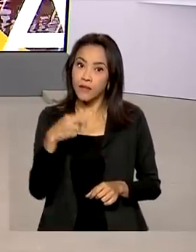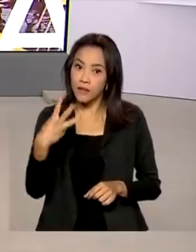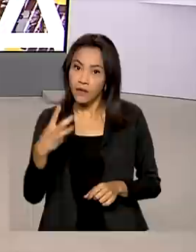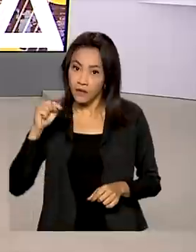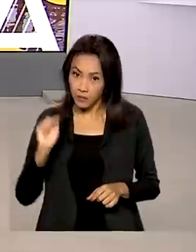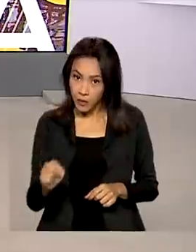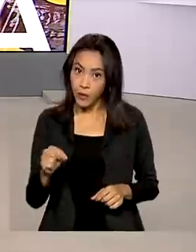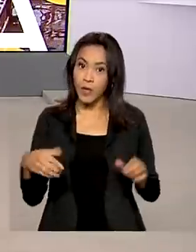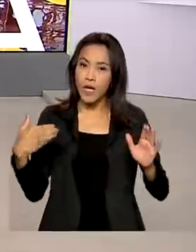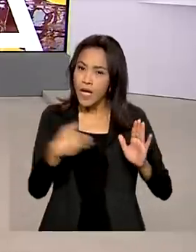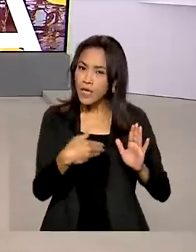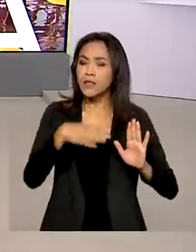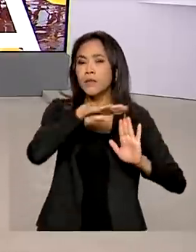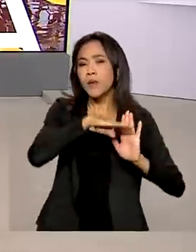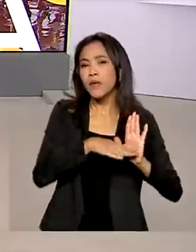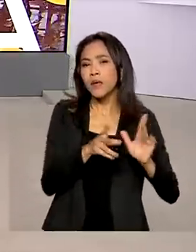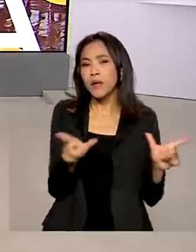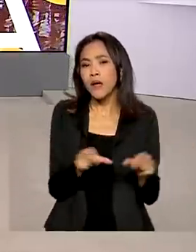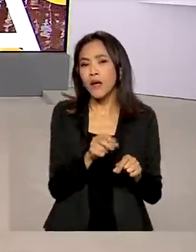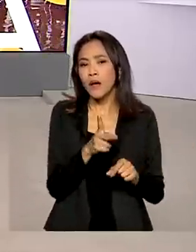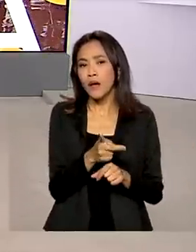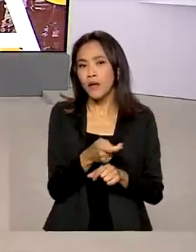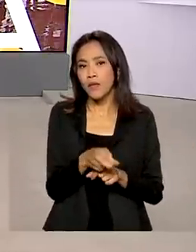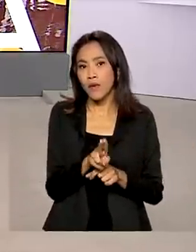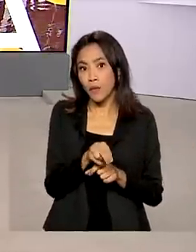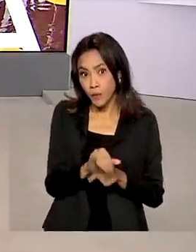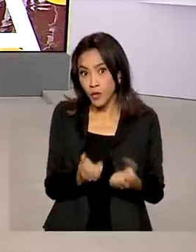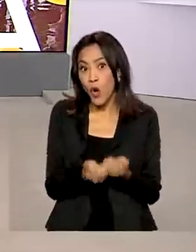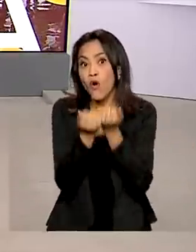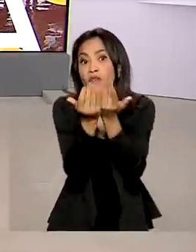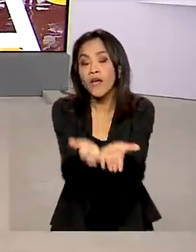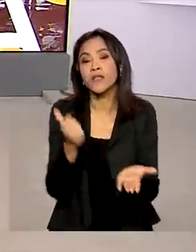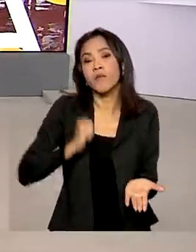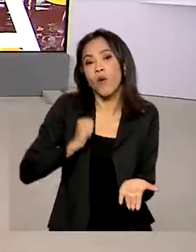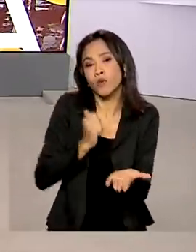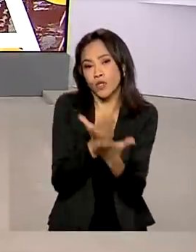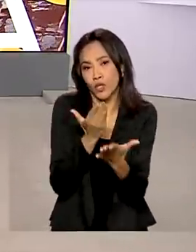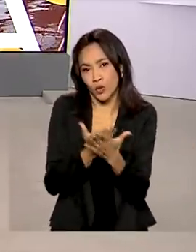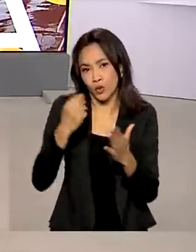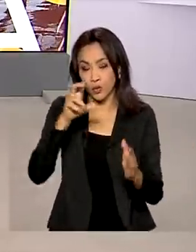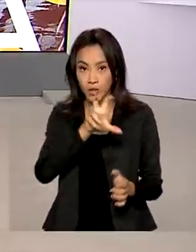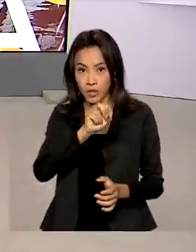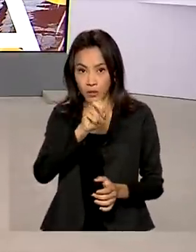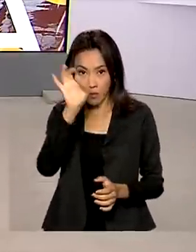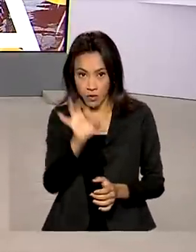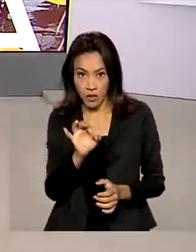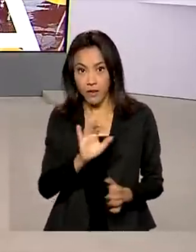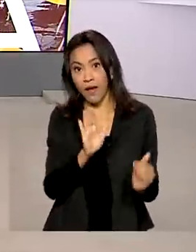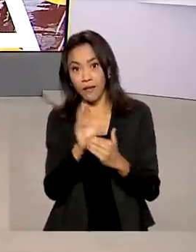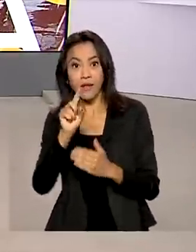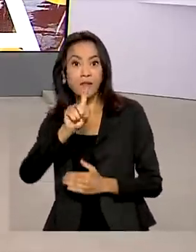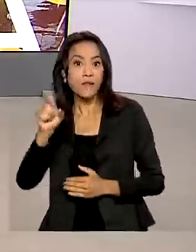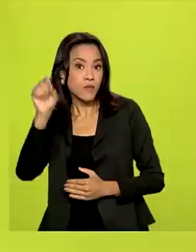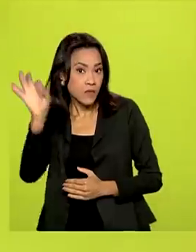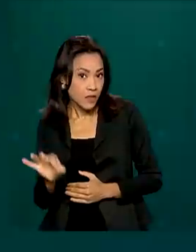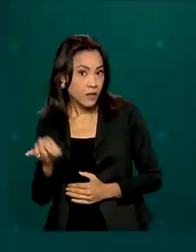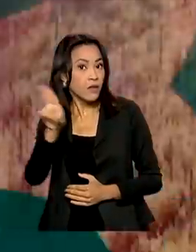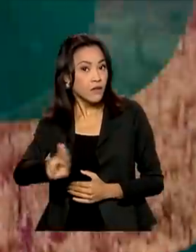é um programa de acesso ao ensino superior que oferece bolsas de estudo integrais e parciais em instituições privadas.